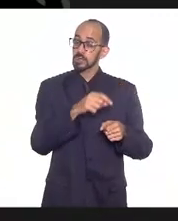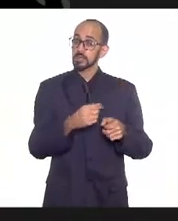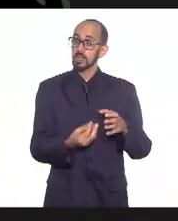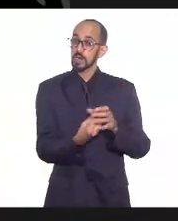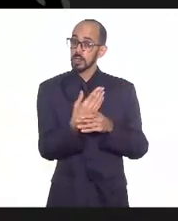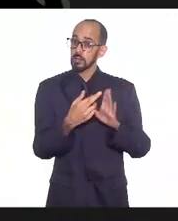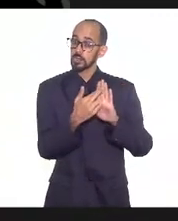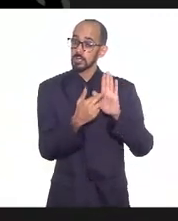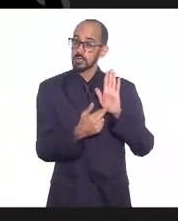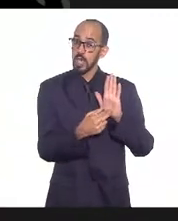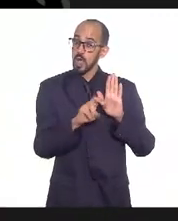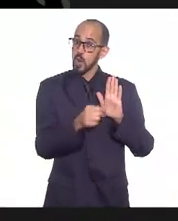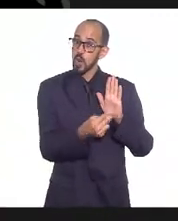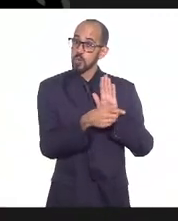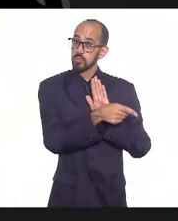vão ser